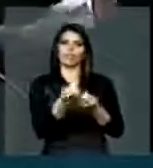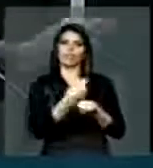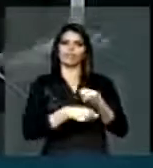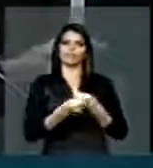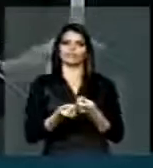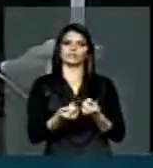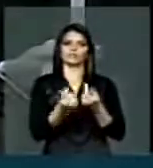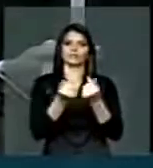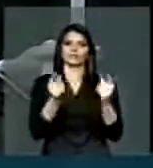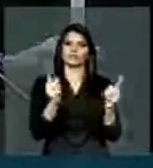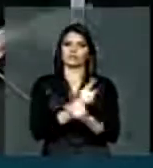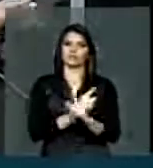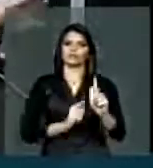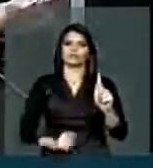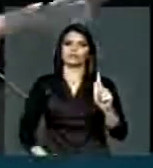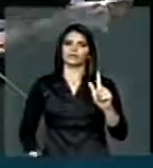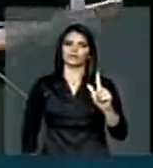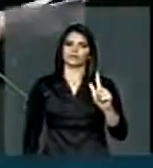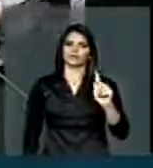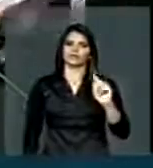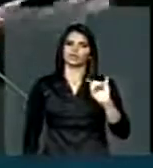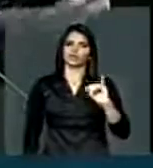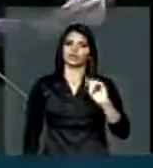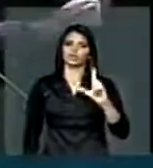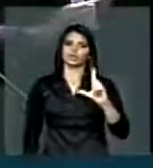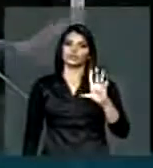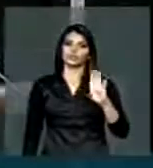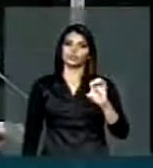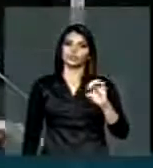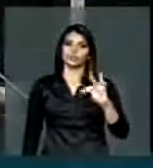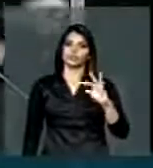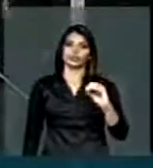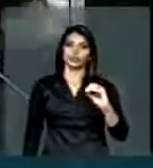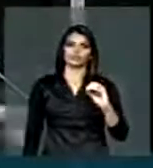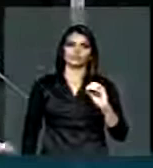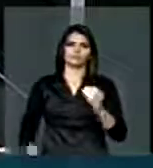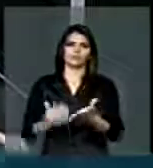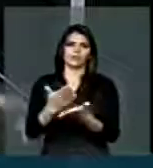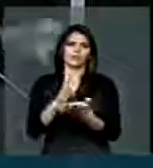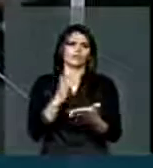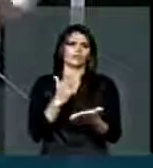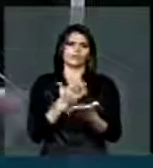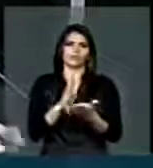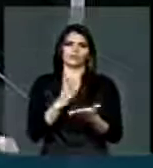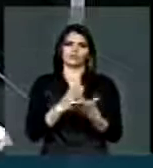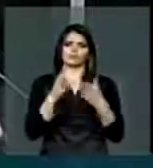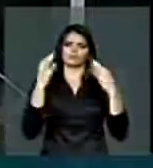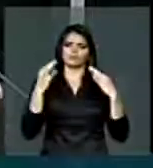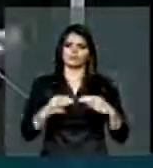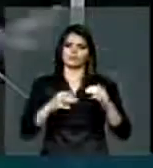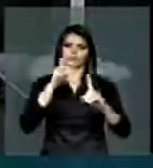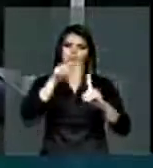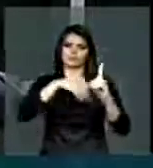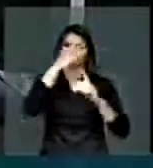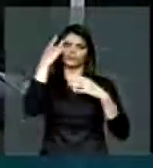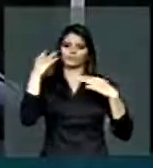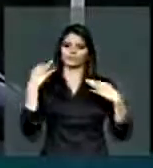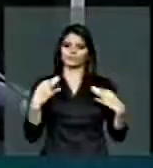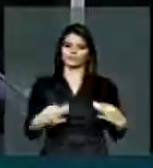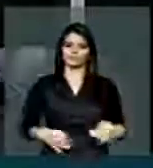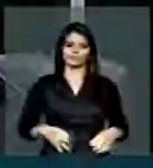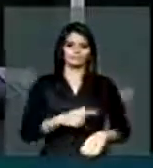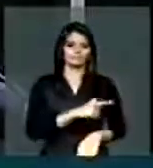Não Gilberto Carvalho. Gilberto Carvalho não tem nada a ver com isso, tem certeza que uma pessoa ordeira e não seria